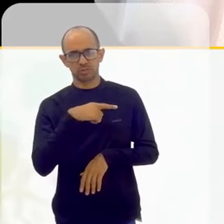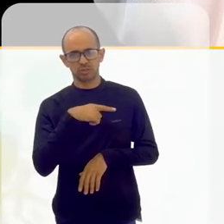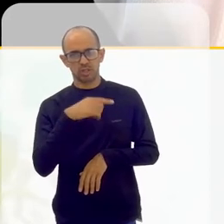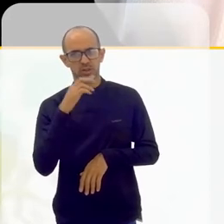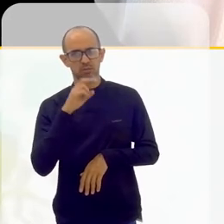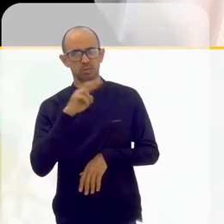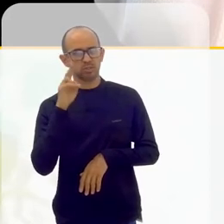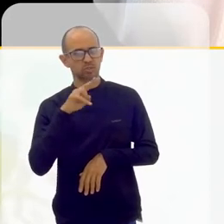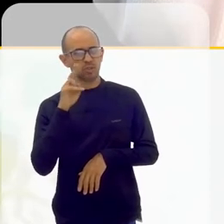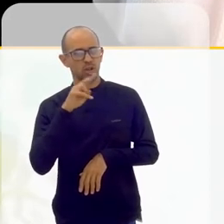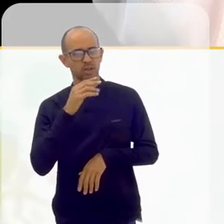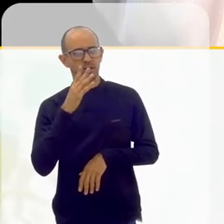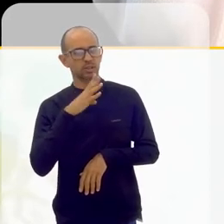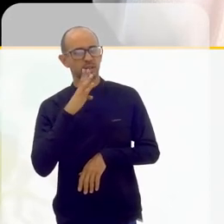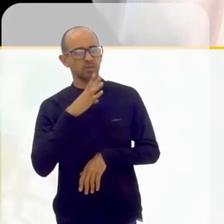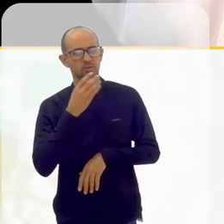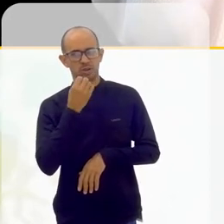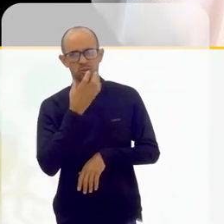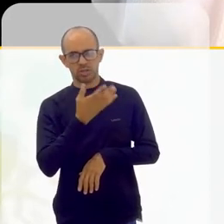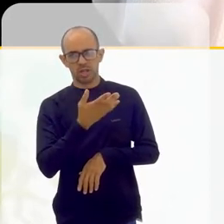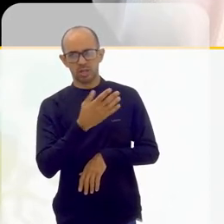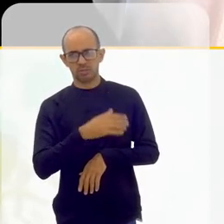história para contar para a gente?